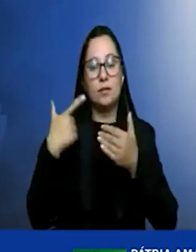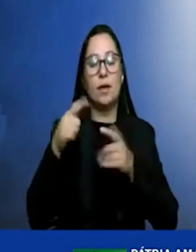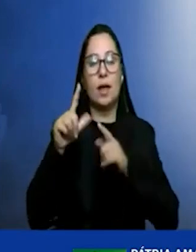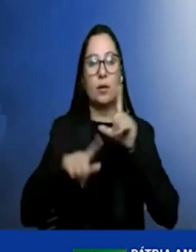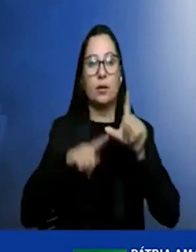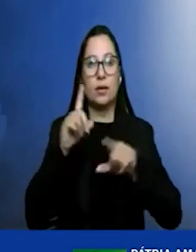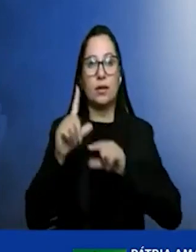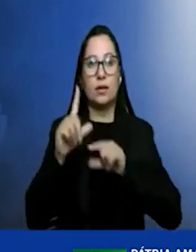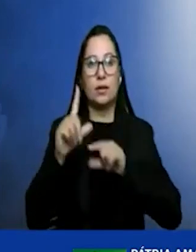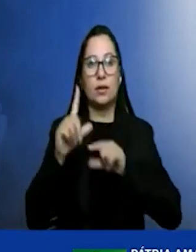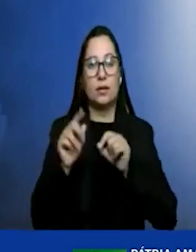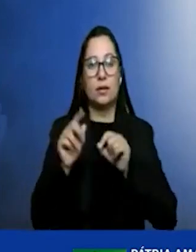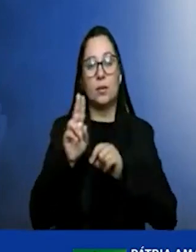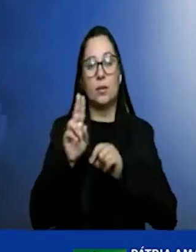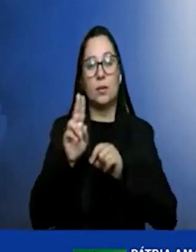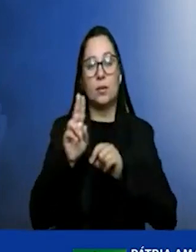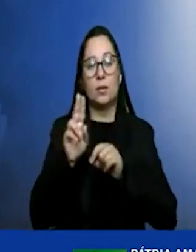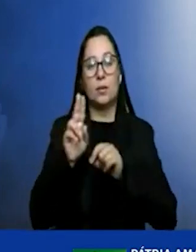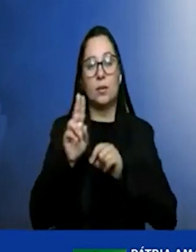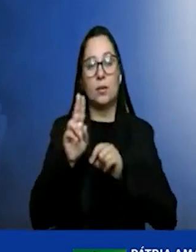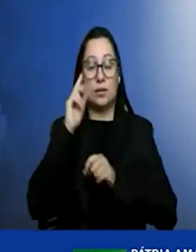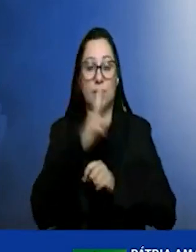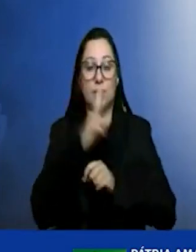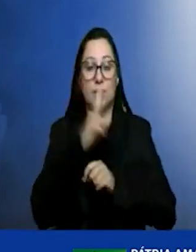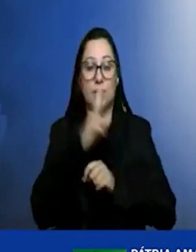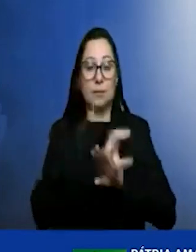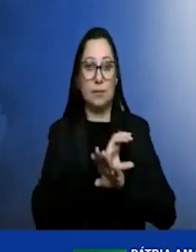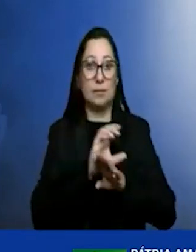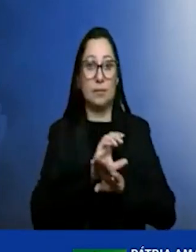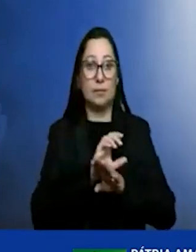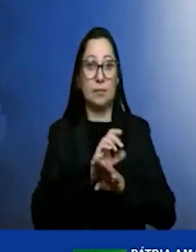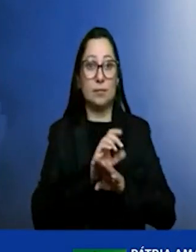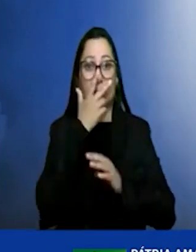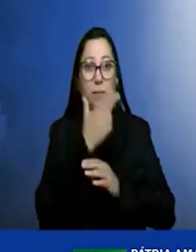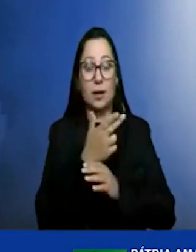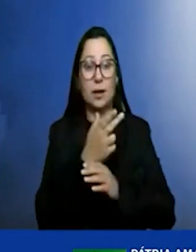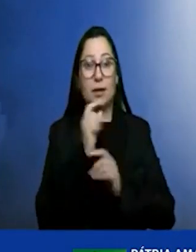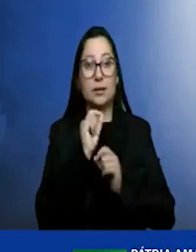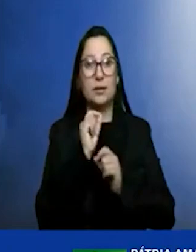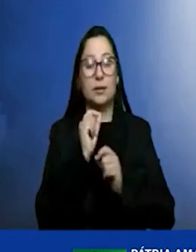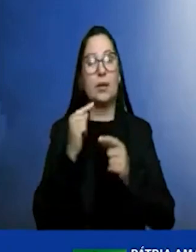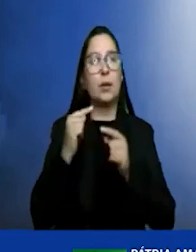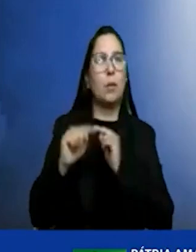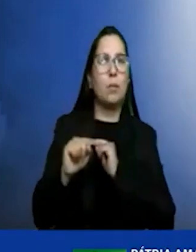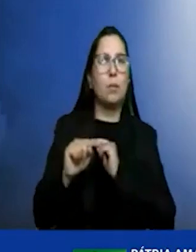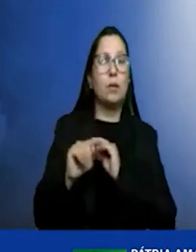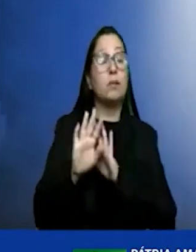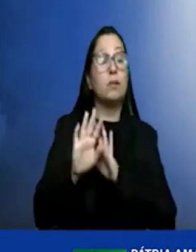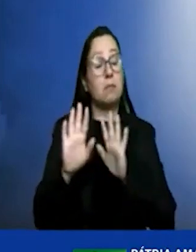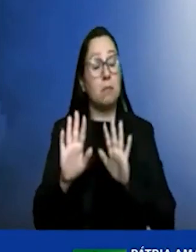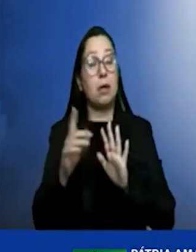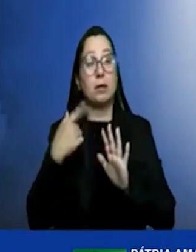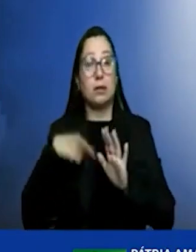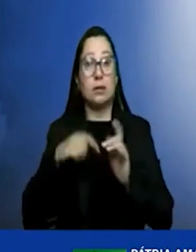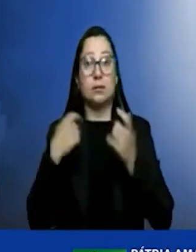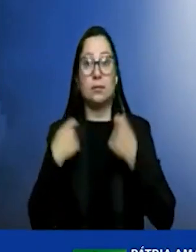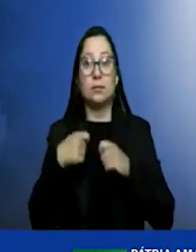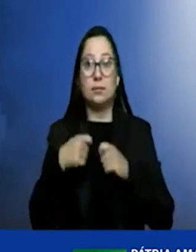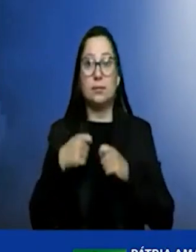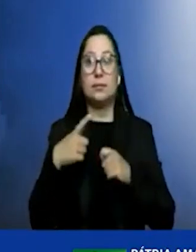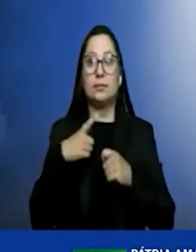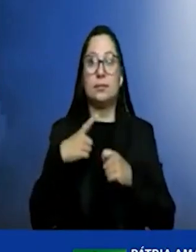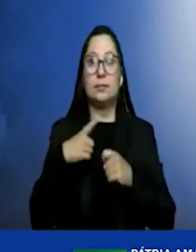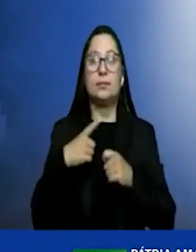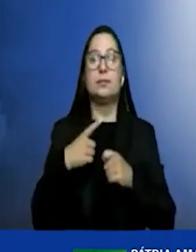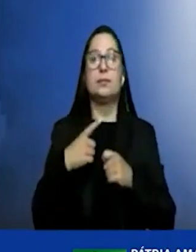usar a ideia do hidrogênio cinza parece até soar como uma incoerência mas é que nós precisamos do funding